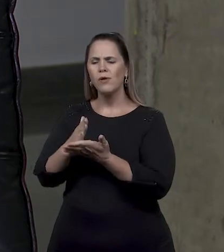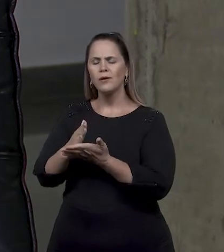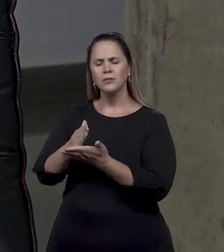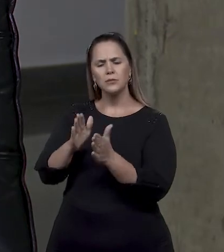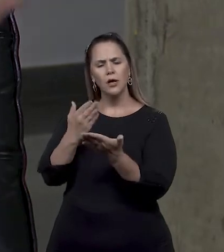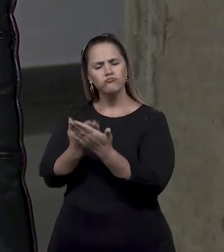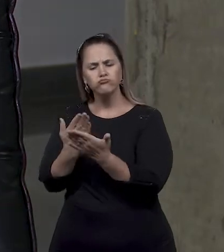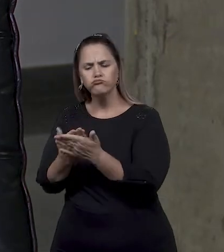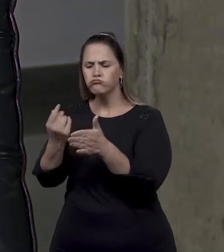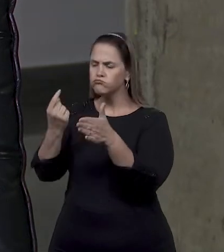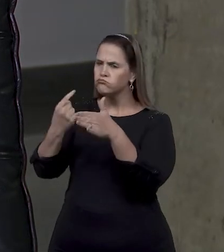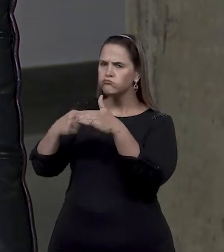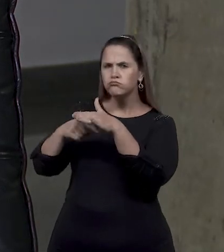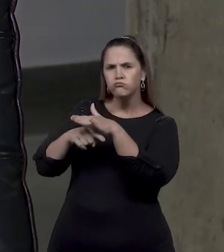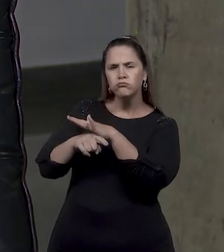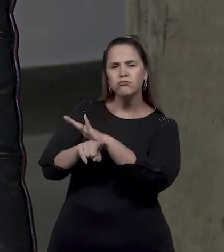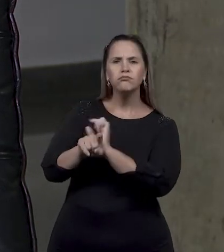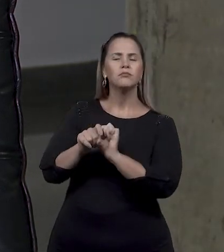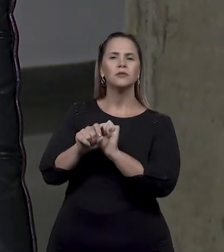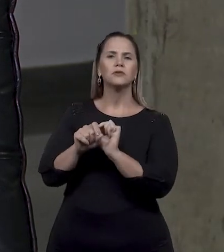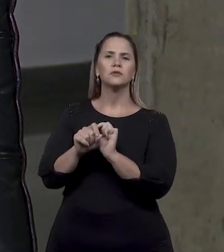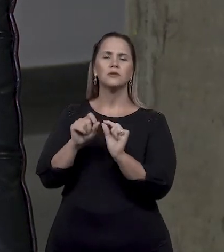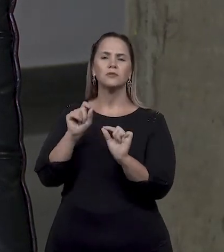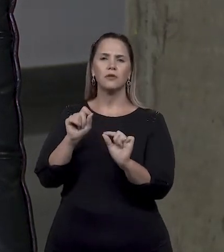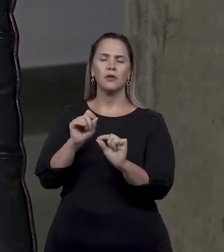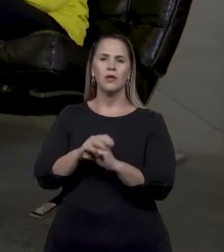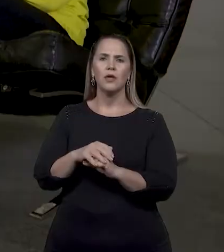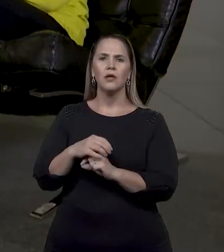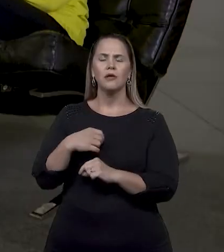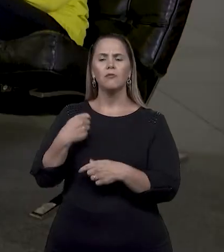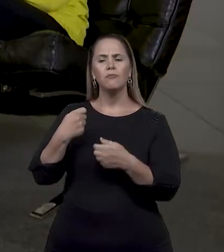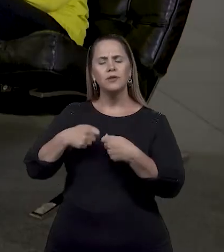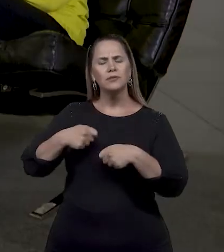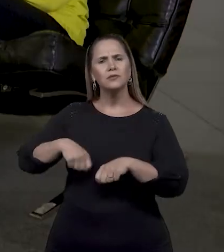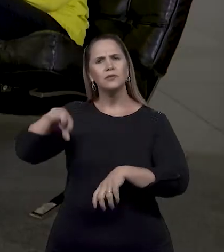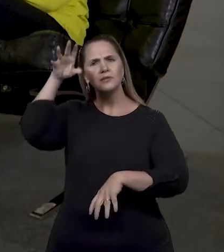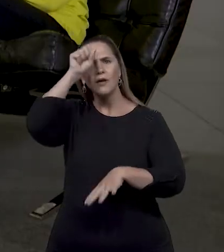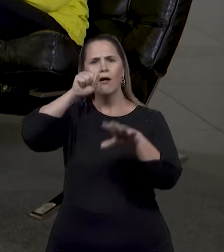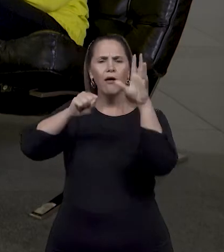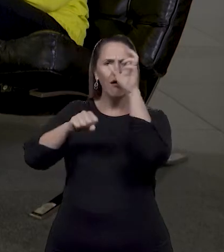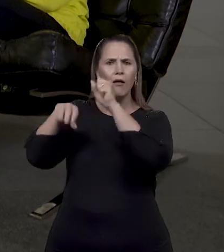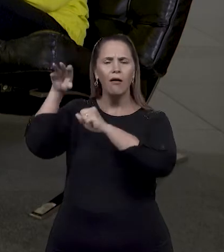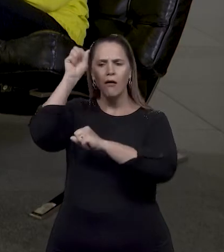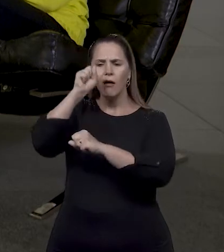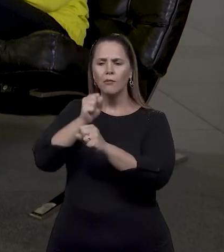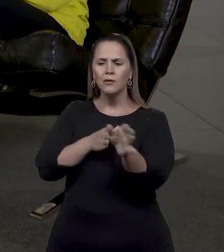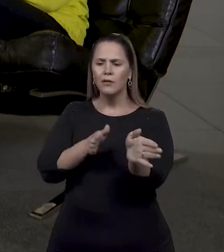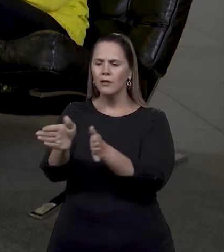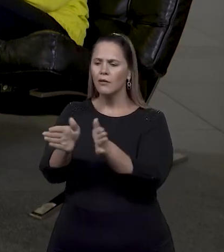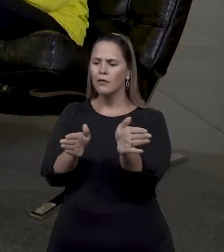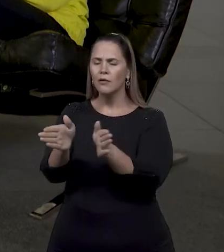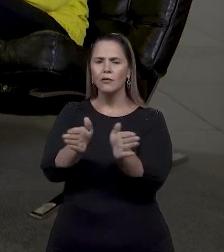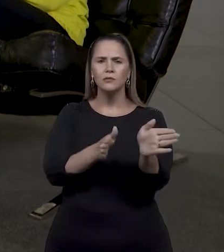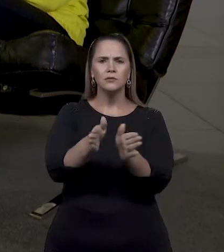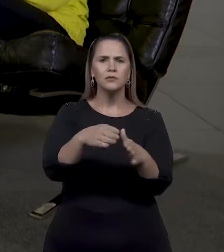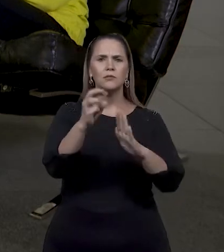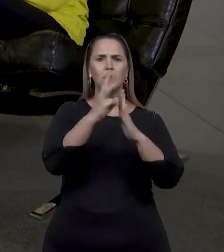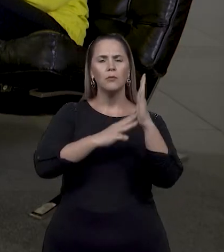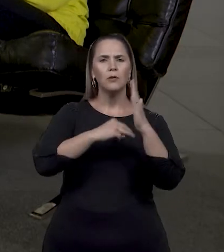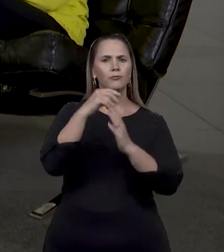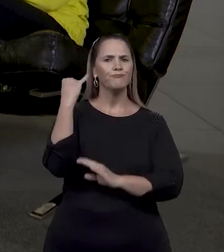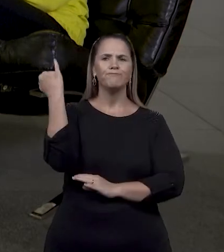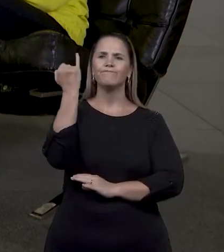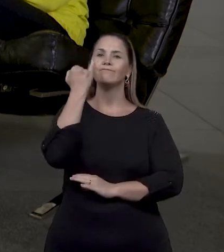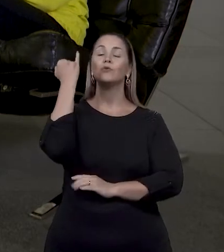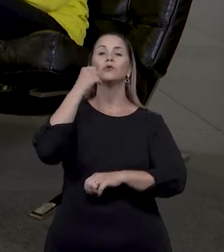estudar mesmo, como eu fiz há pouco tempo, e aprender que a acessibilidade metodológica é